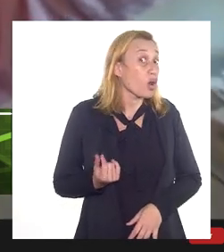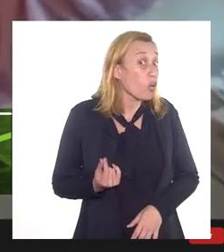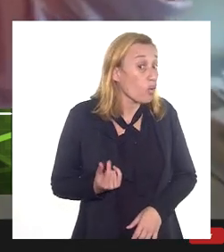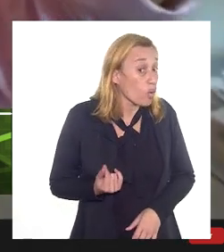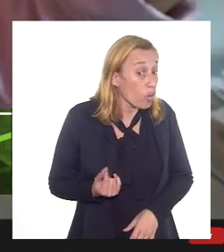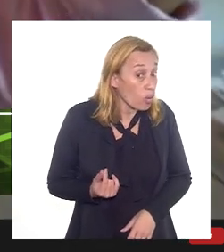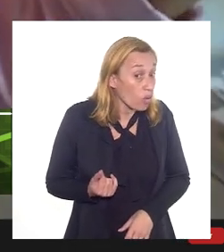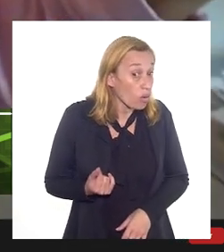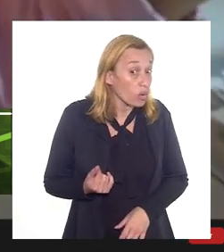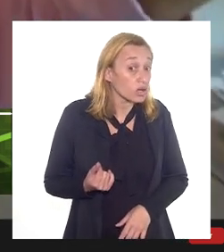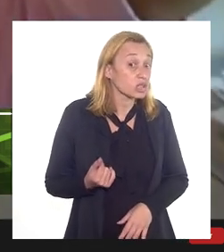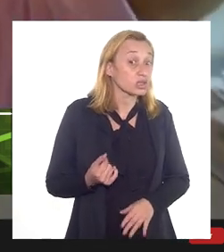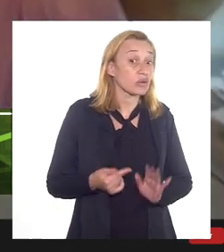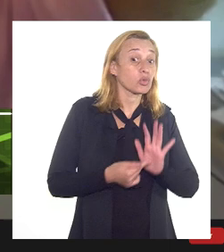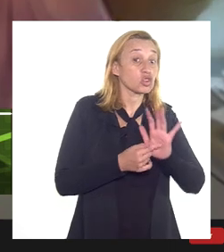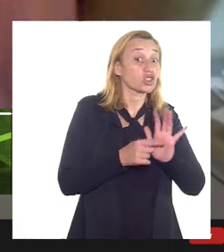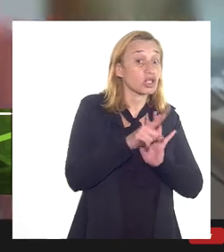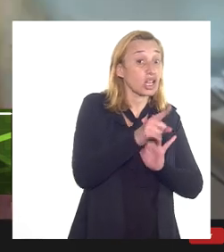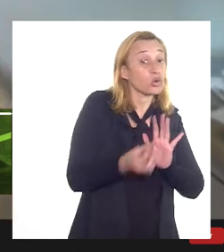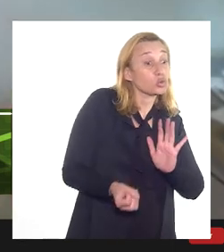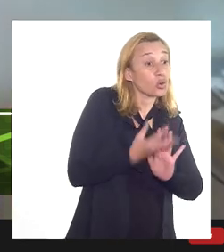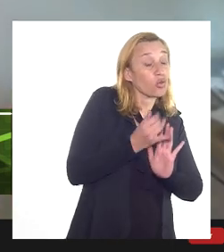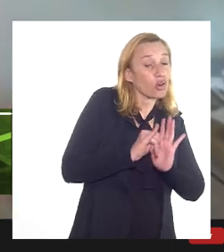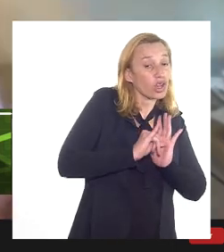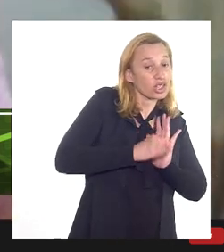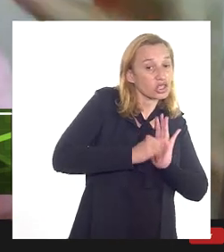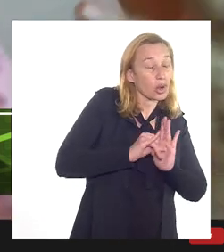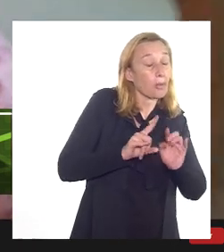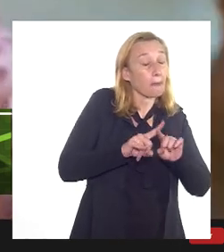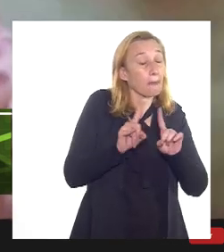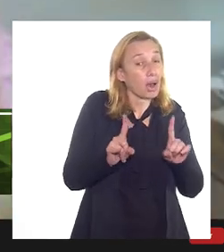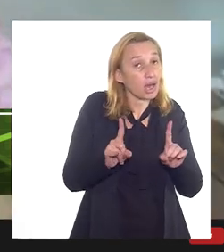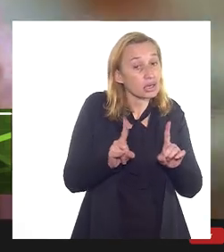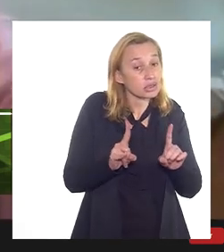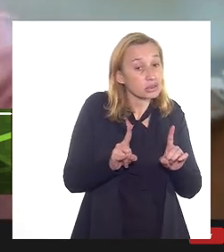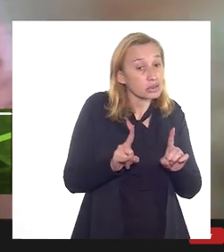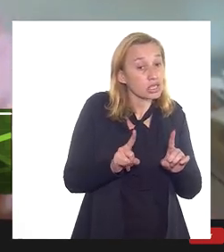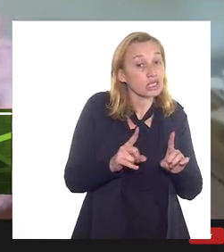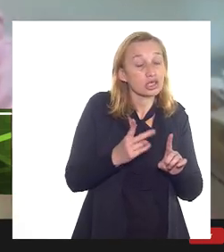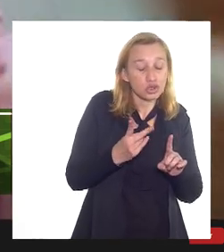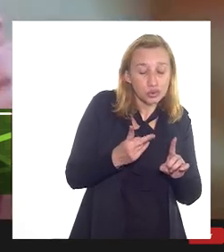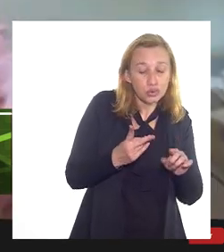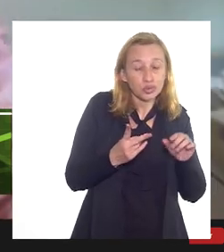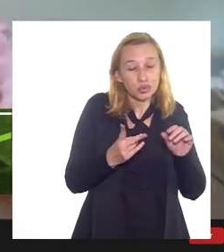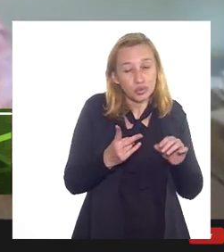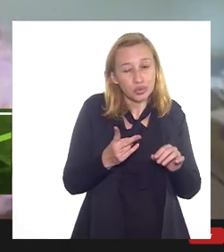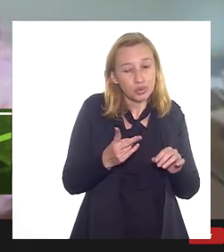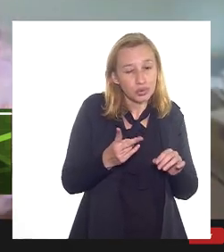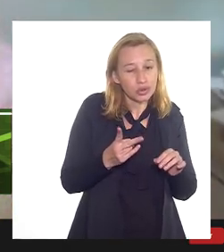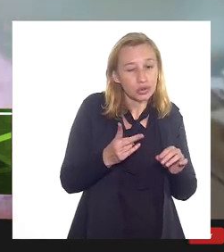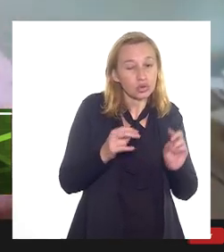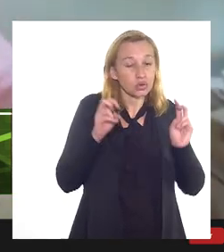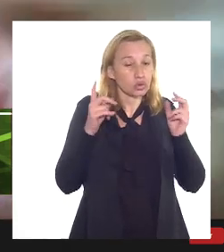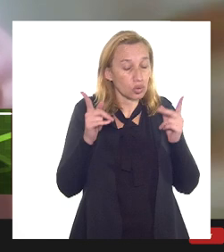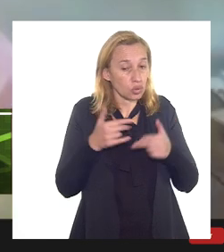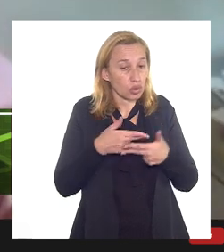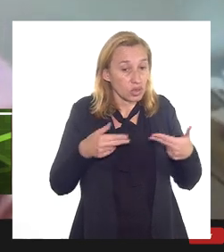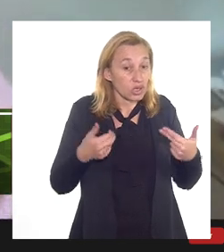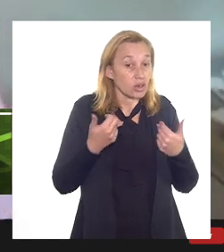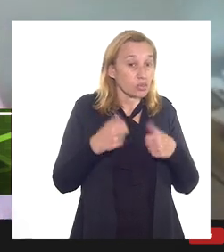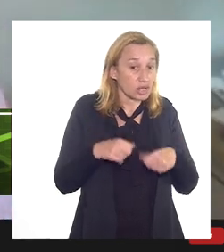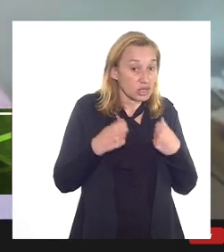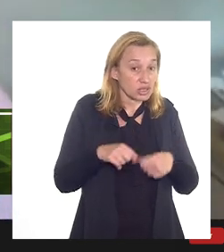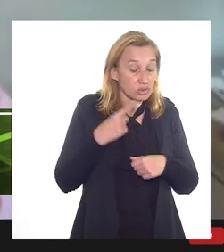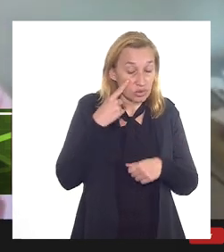que está estipulado no novo edital. Então, gente tem atores distintos, eu tenho que abrir para